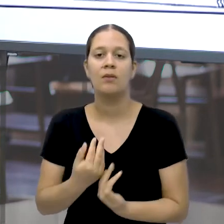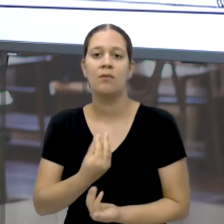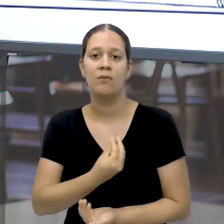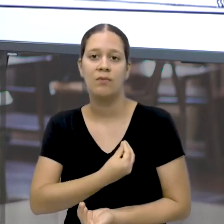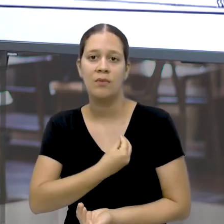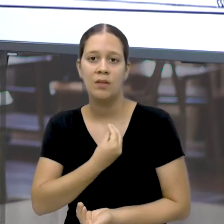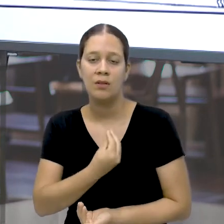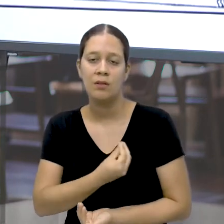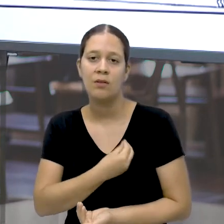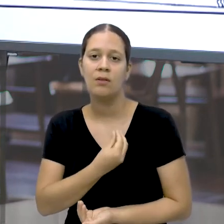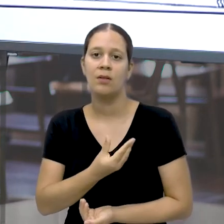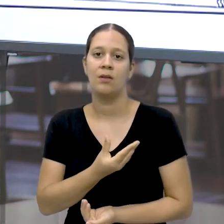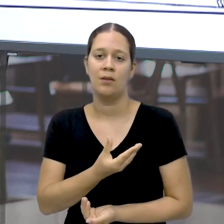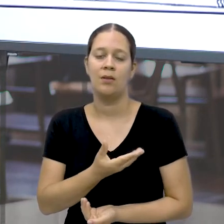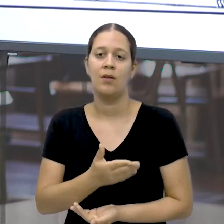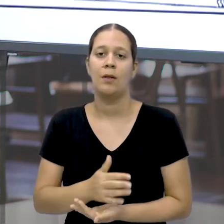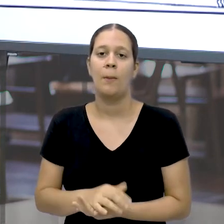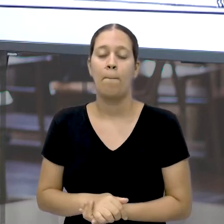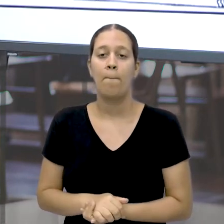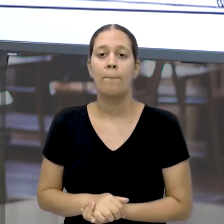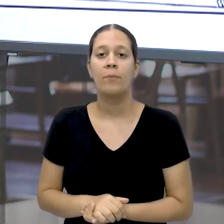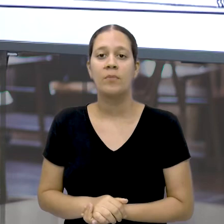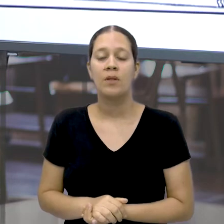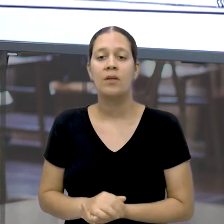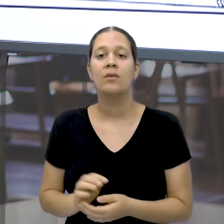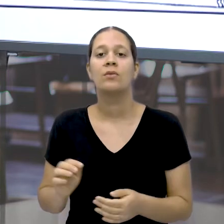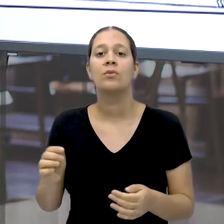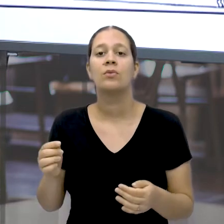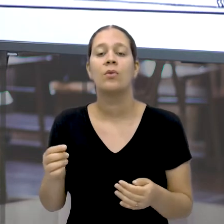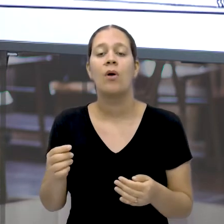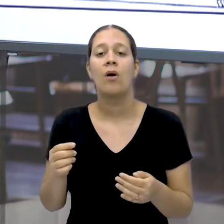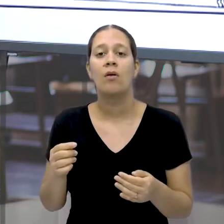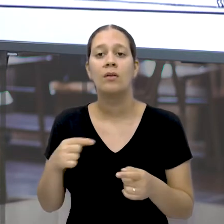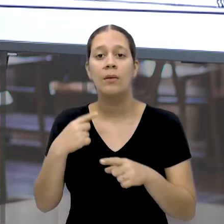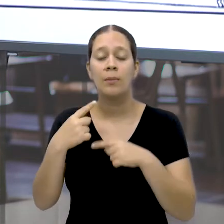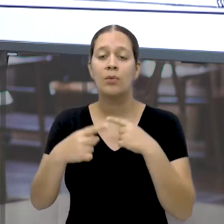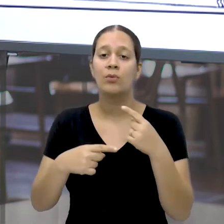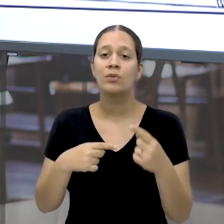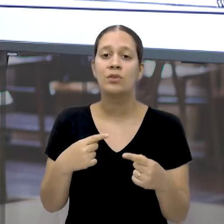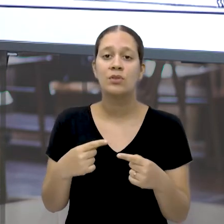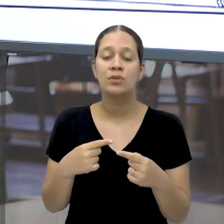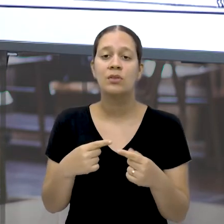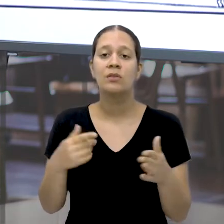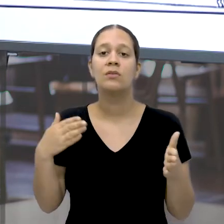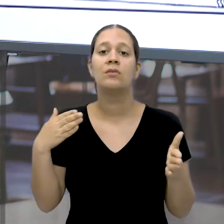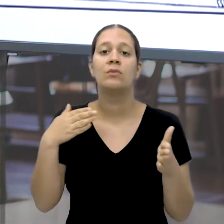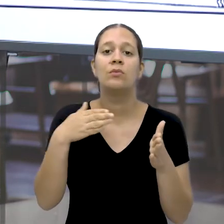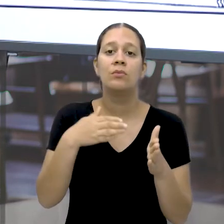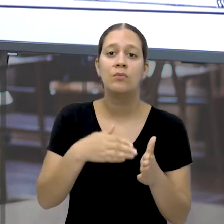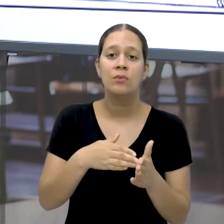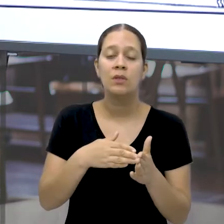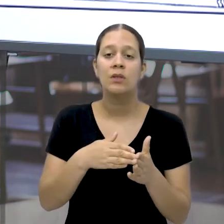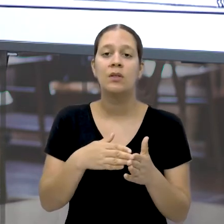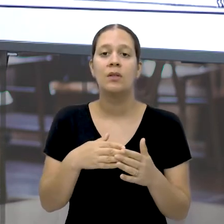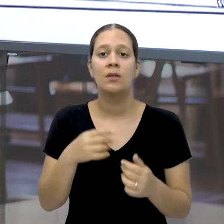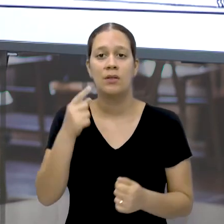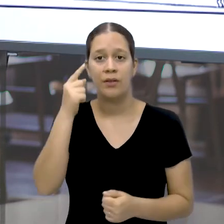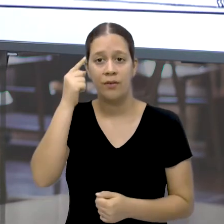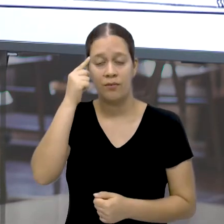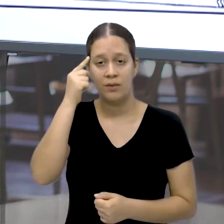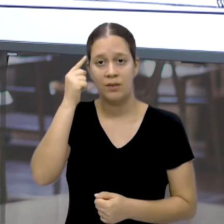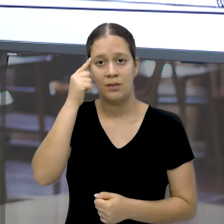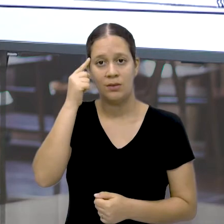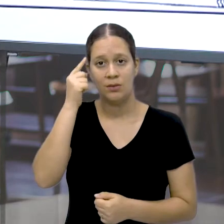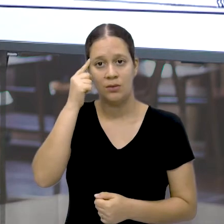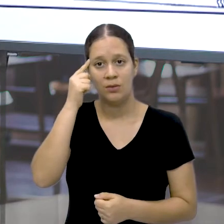Mafalda E mora com ela E ao se deparar No último Com a vida Querida Em que nós estamos Vindo Reflitam aí